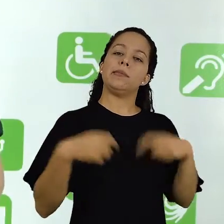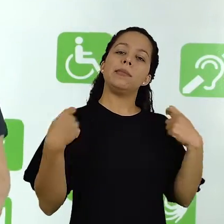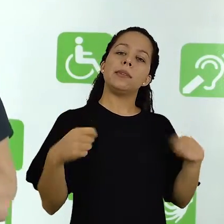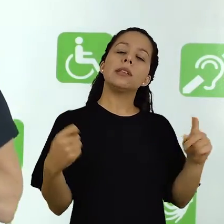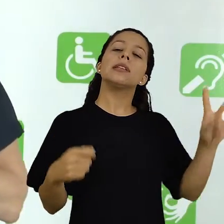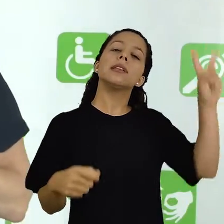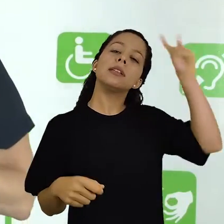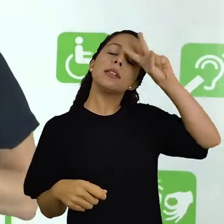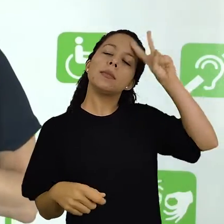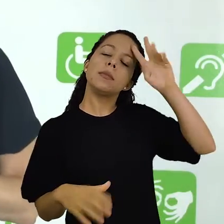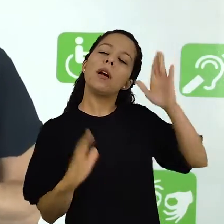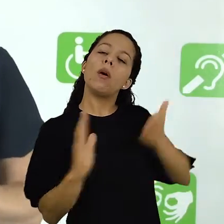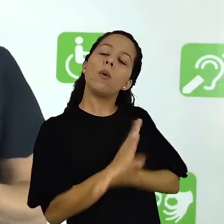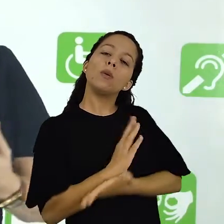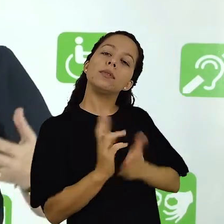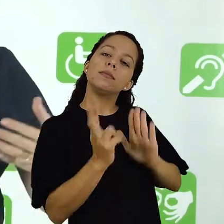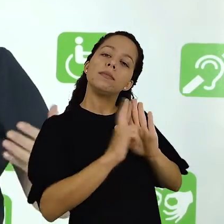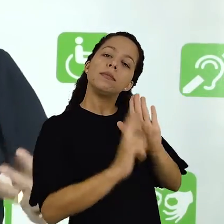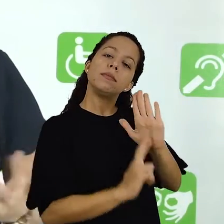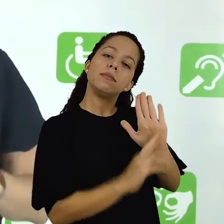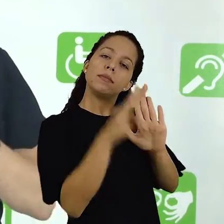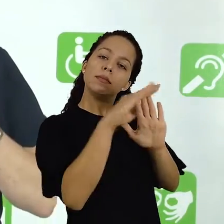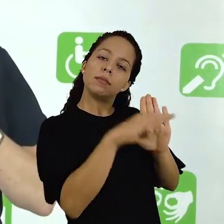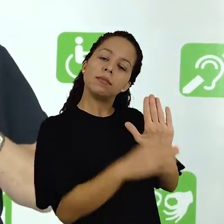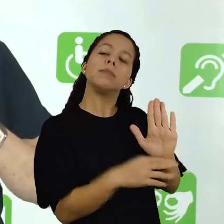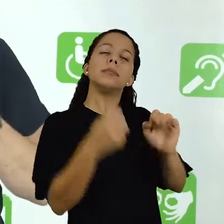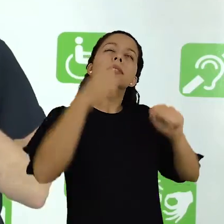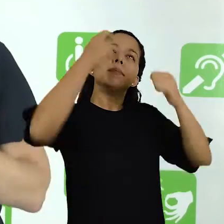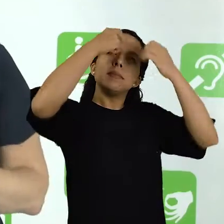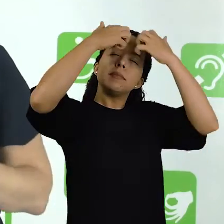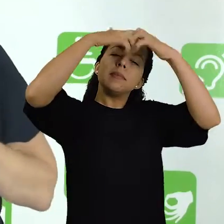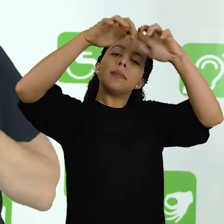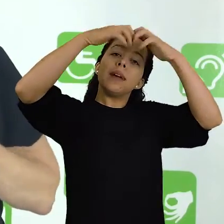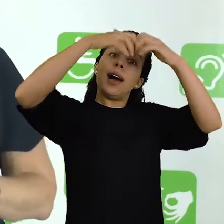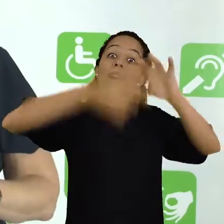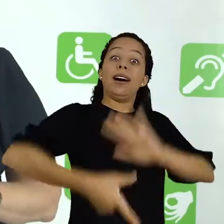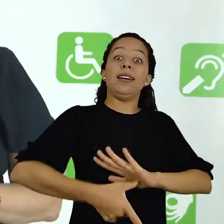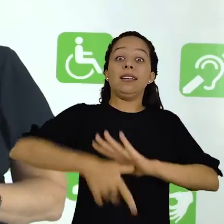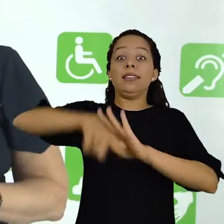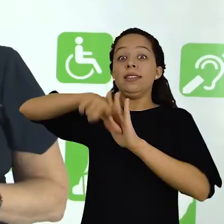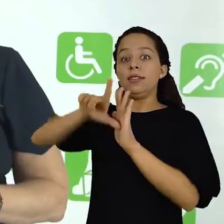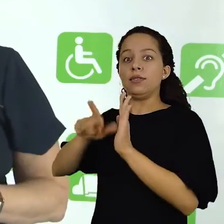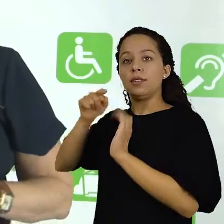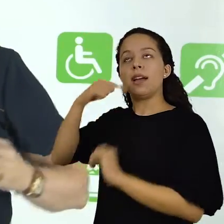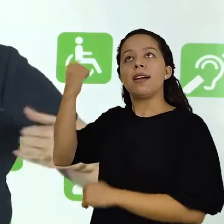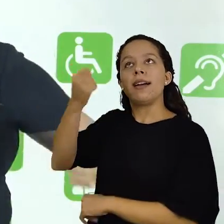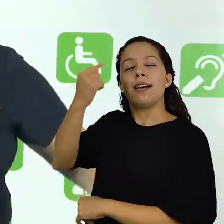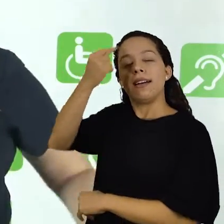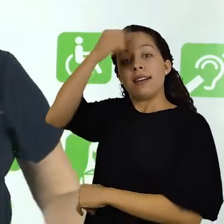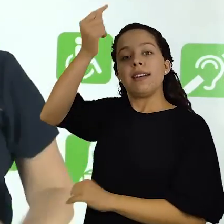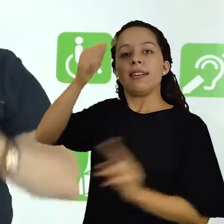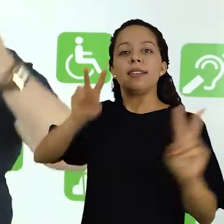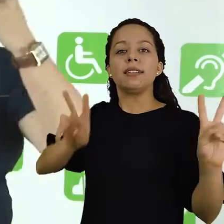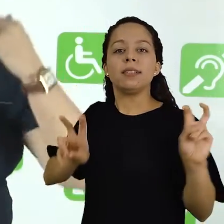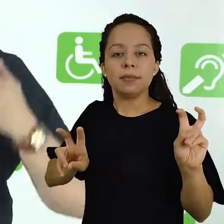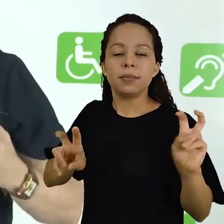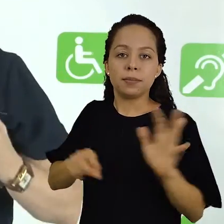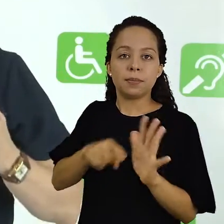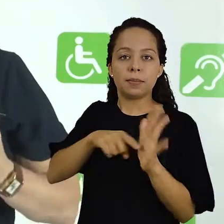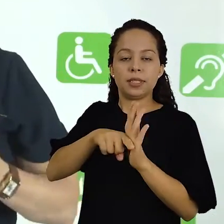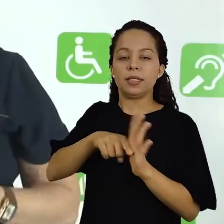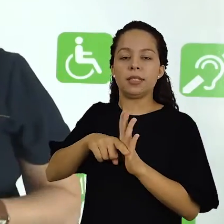critérios que você tem que pensar antes de se aventurar